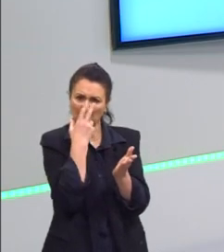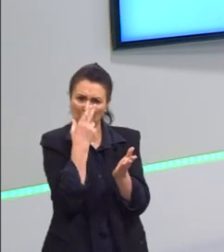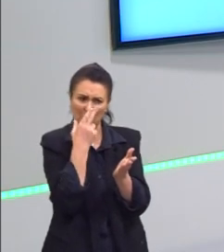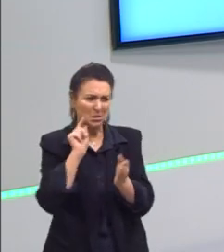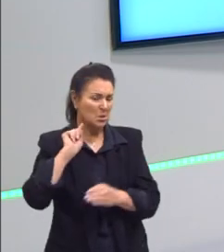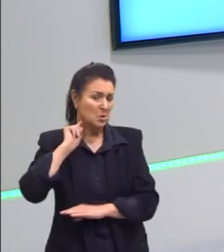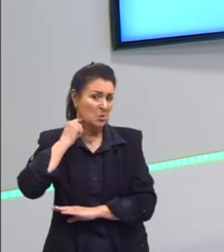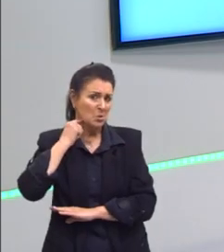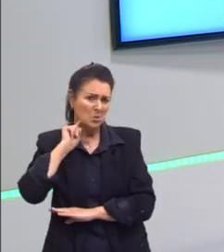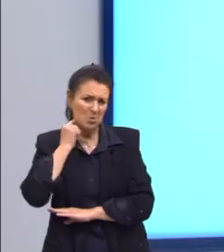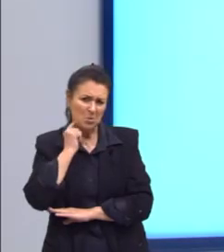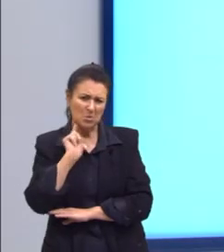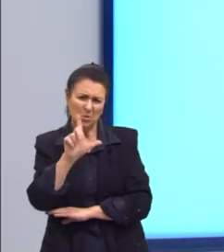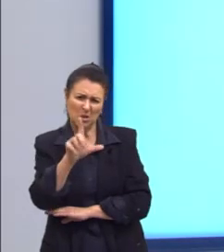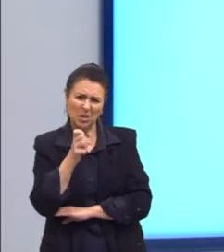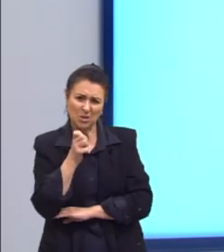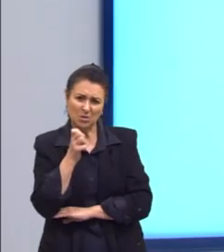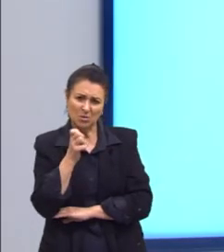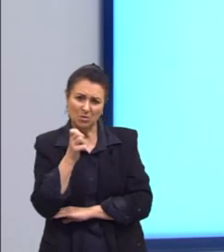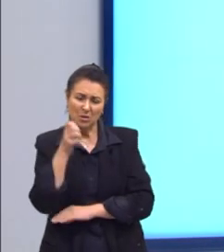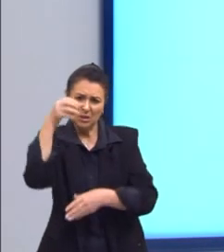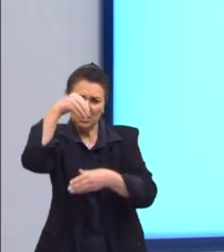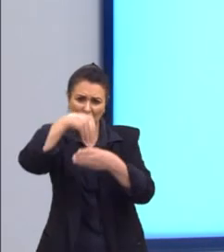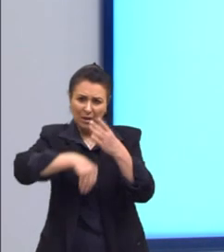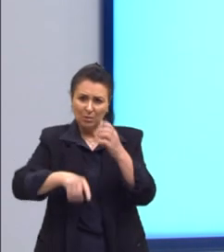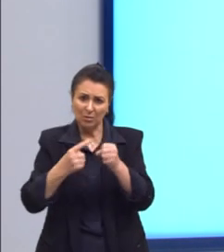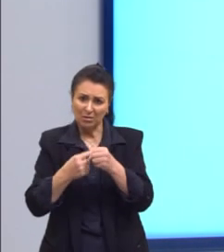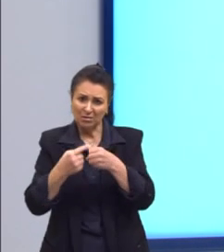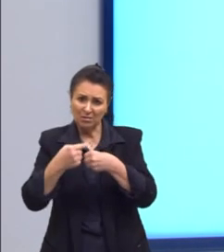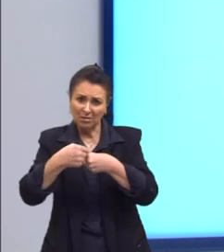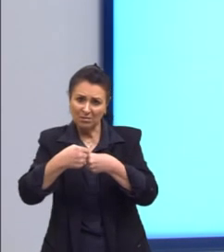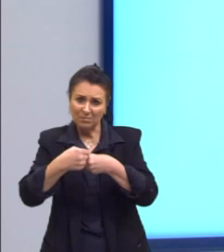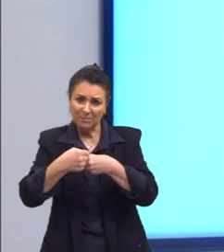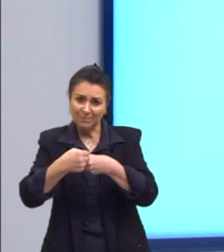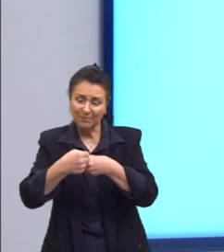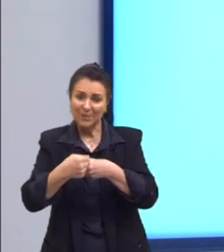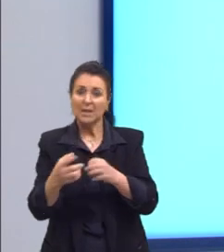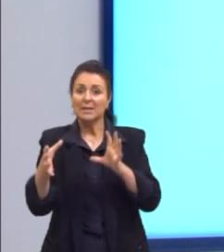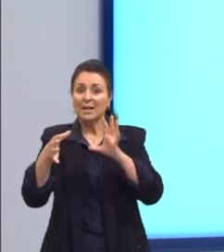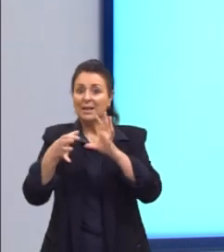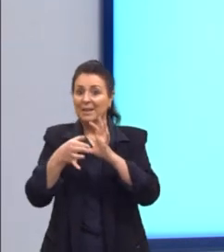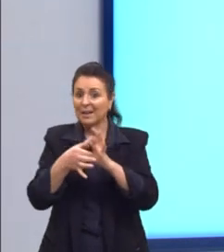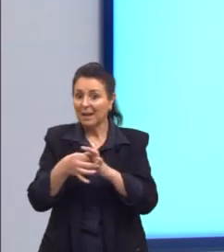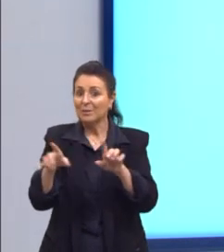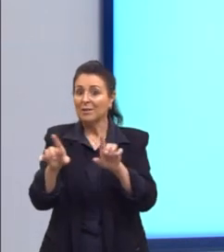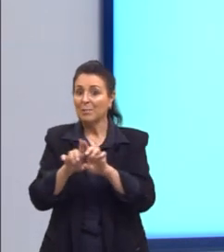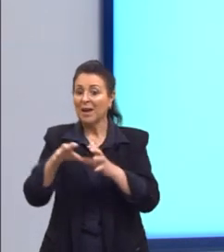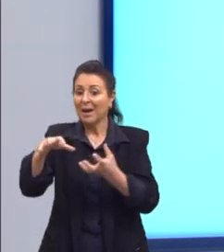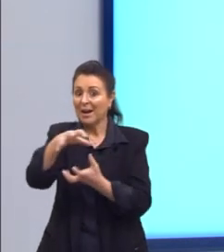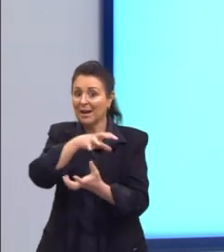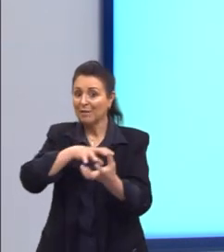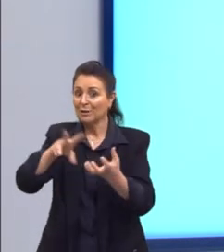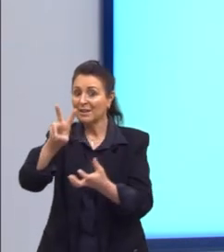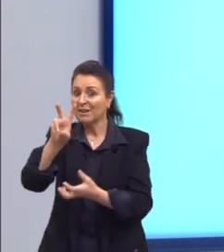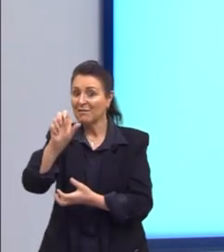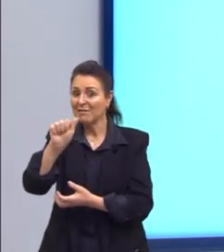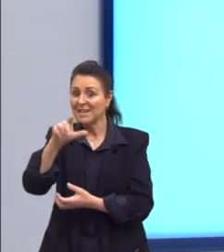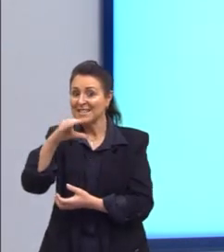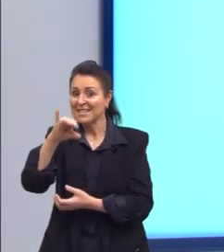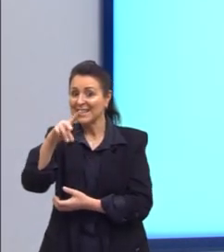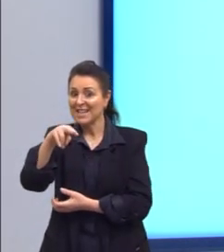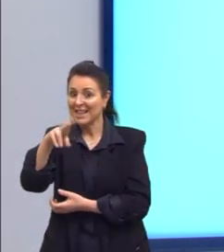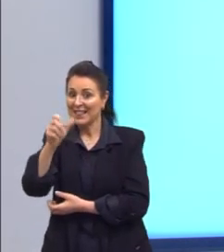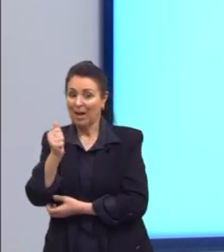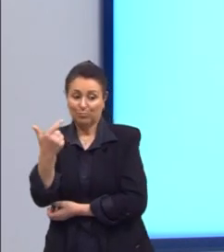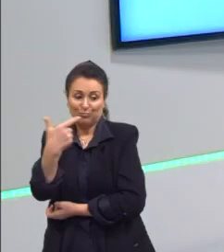sujeira dos centros urbanos. E isso vai estar ligado, por exemplo, à revolta da vacina. E a revolta da vacina, é importante